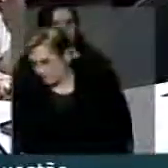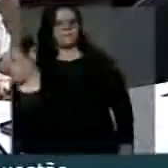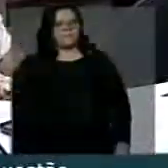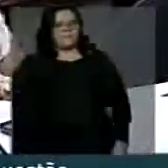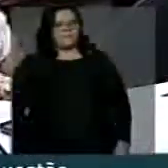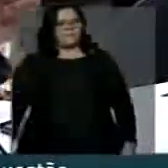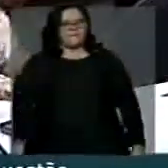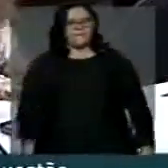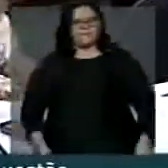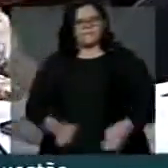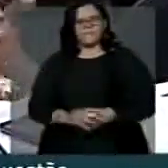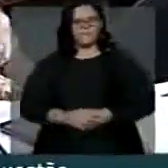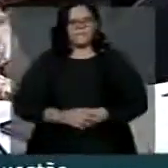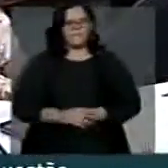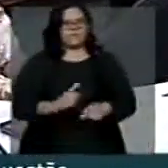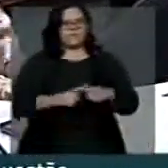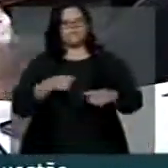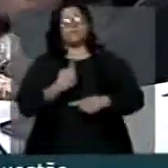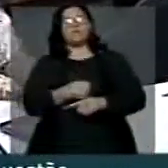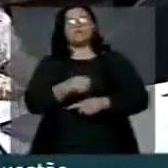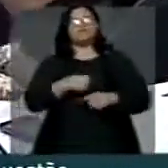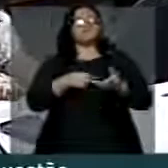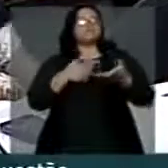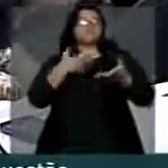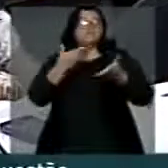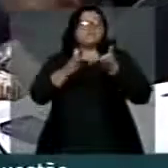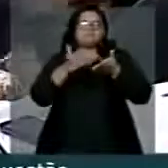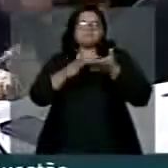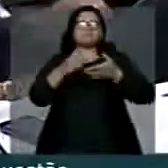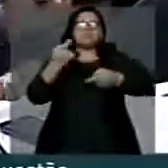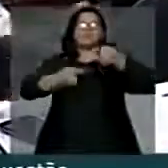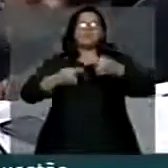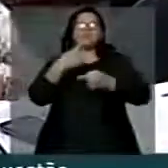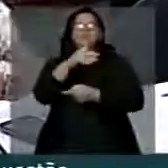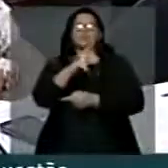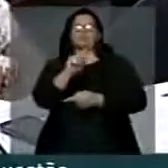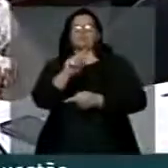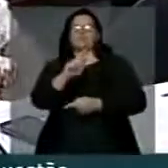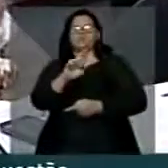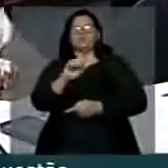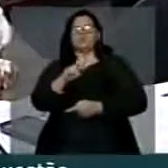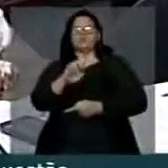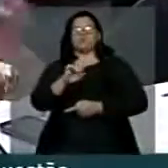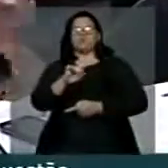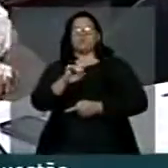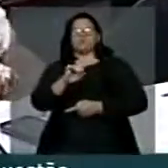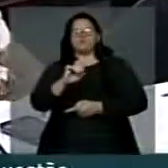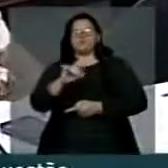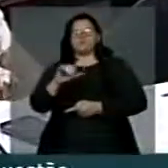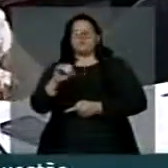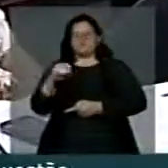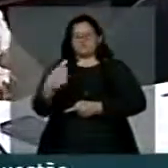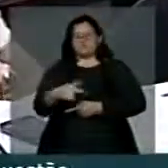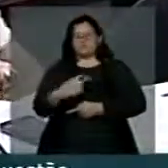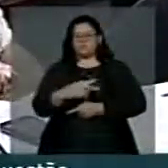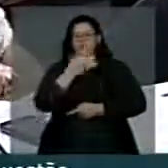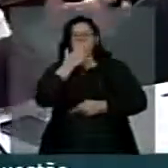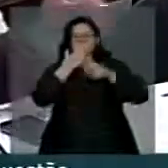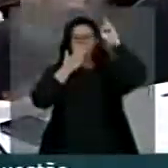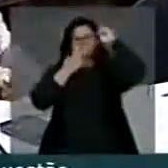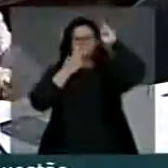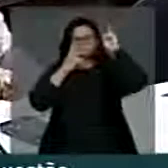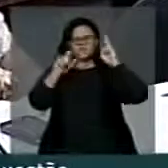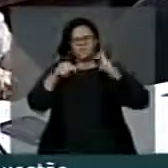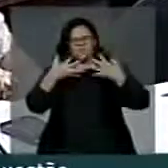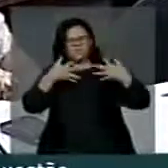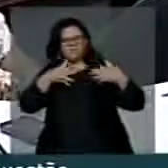desmoralizar de uma vez por toda o discurso do agronegócio nessa casa, de que os índios são invasores, de que eles